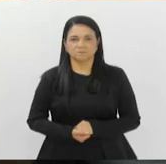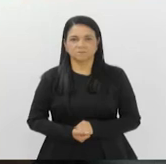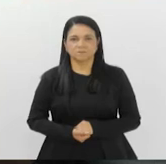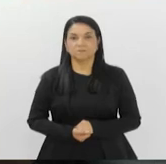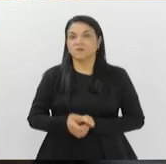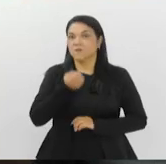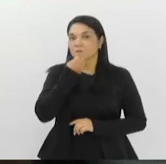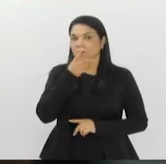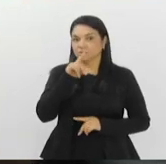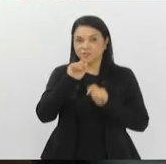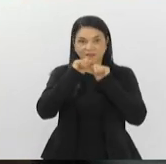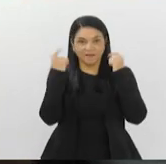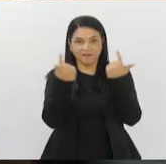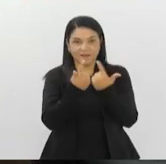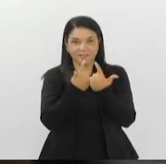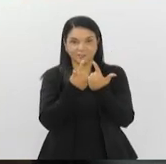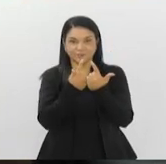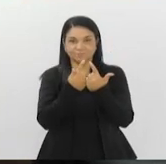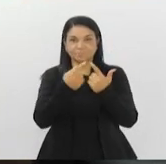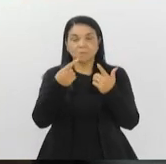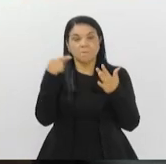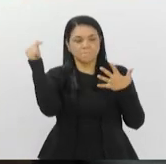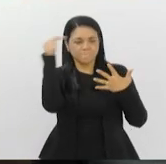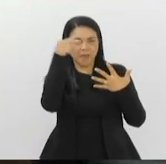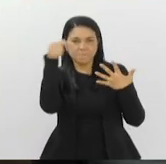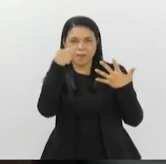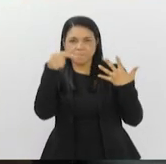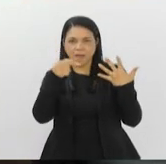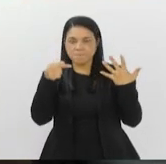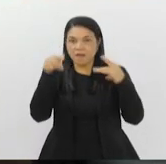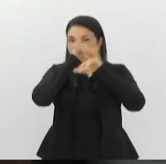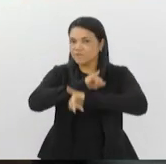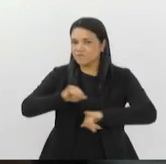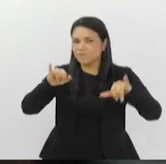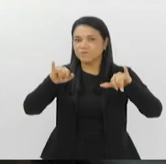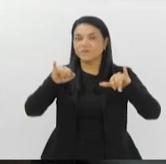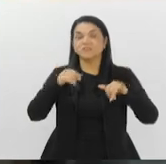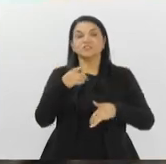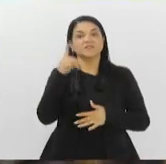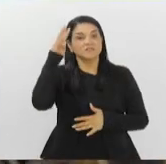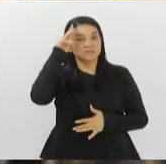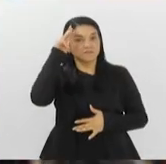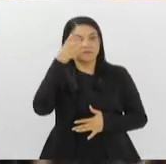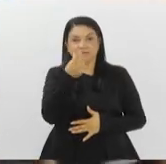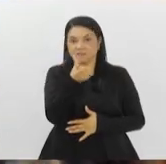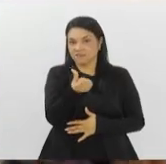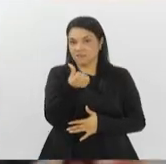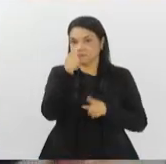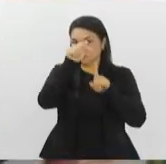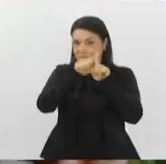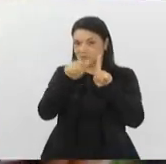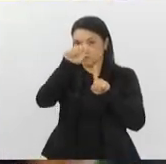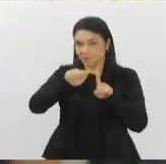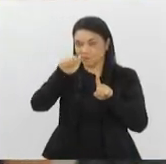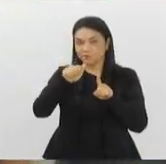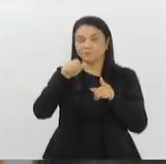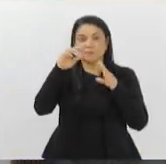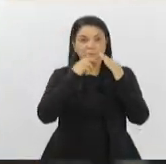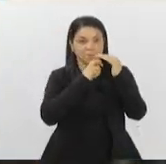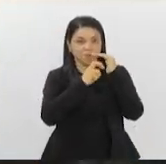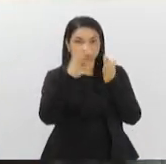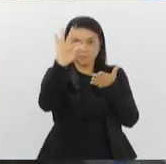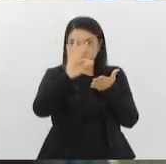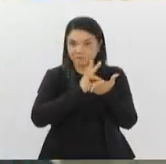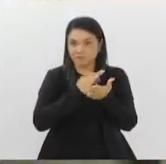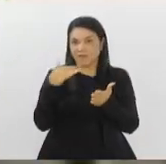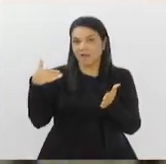O Bom Dia Alerj traz os seguintes destaques nesta terça-feira, 6 de agosto. Metrô Rio tem inscrições abertas